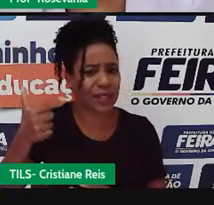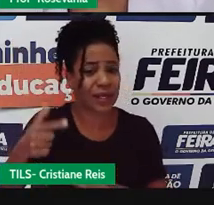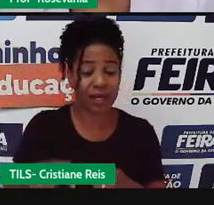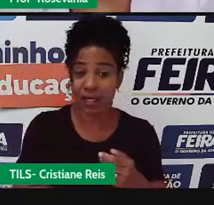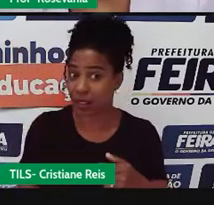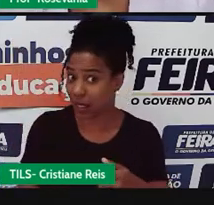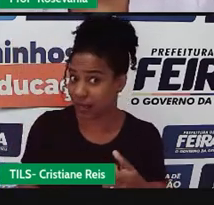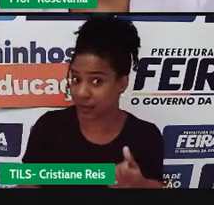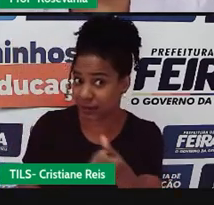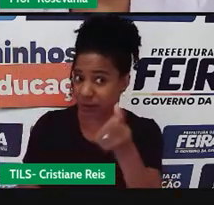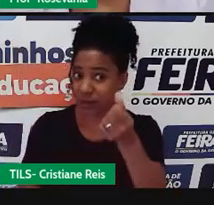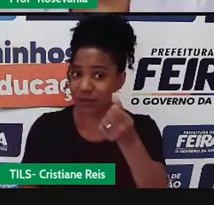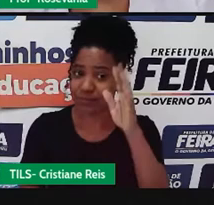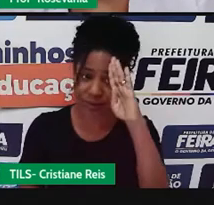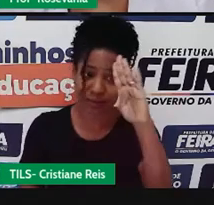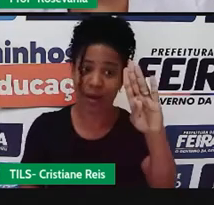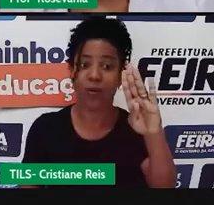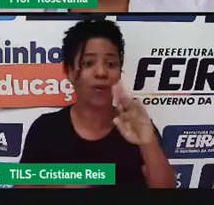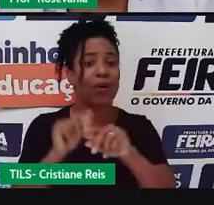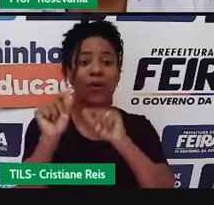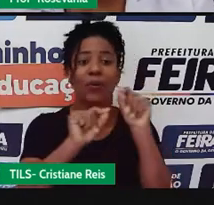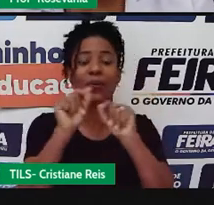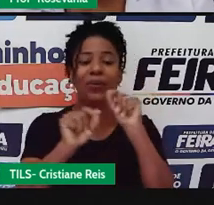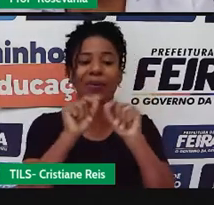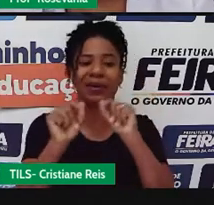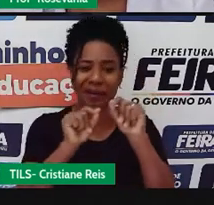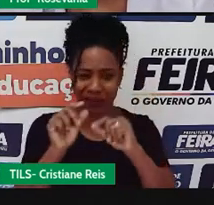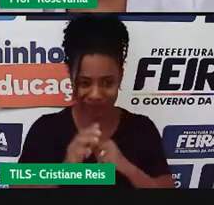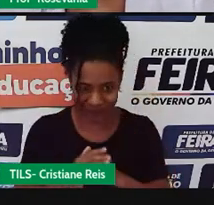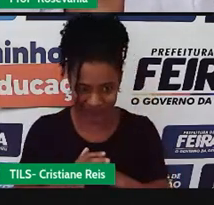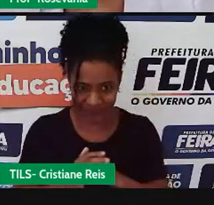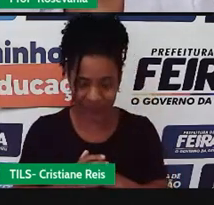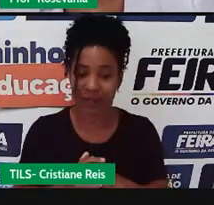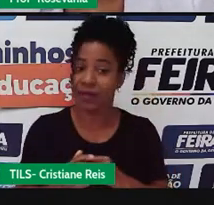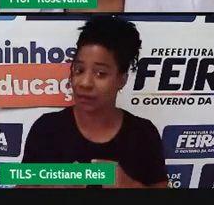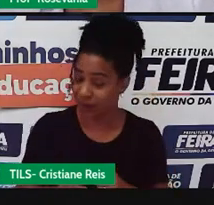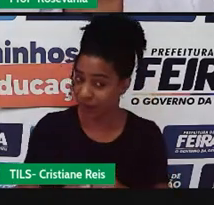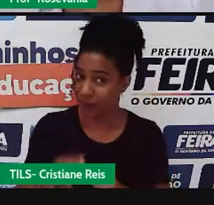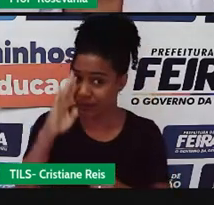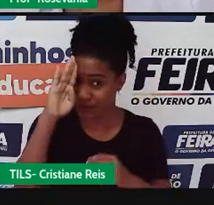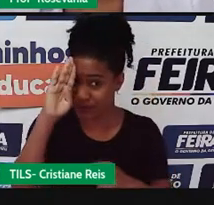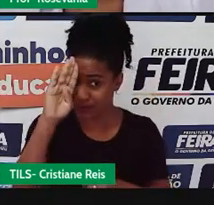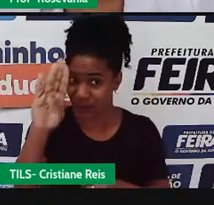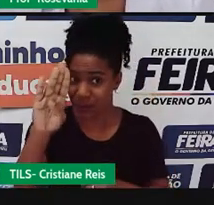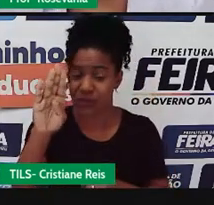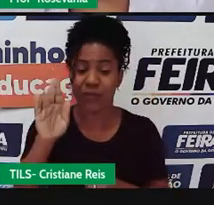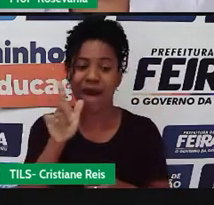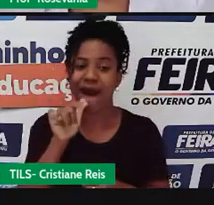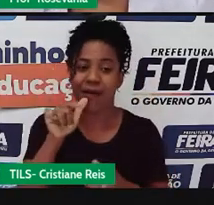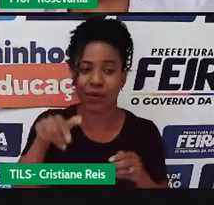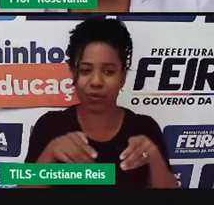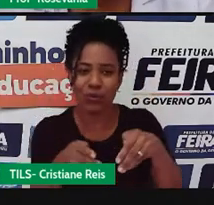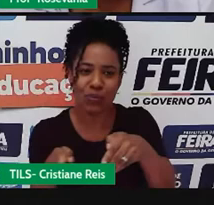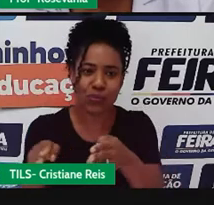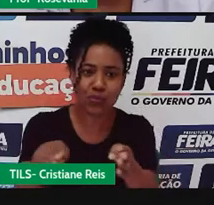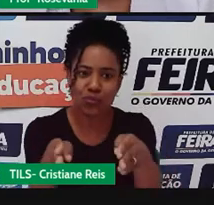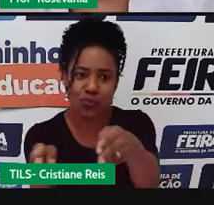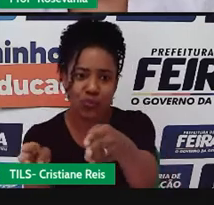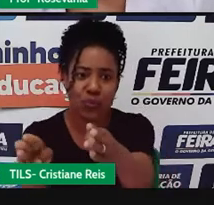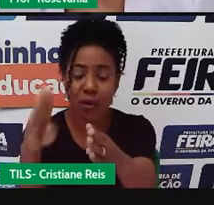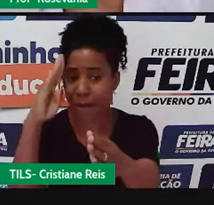principal? A bacia principal, eu tenho um rio principal, onde todos os subafluentes e